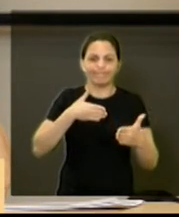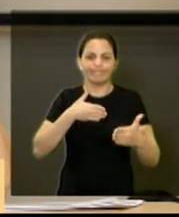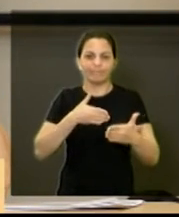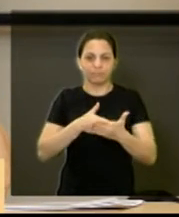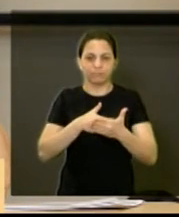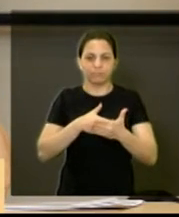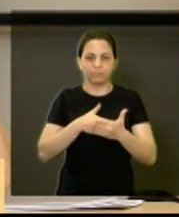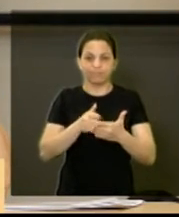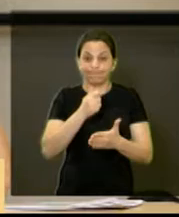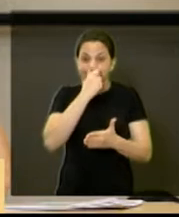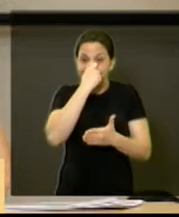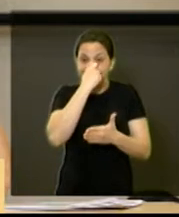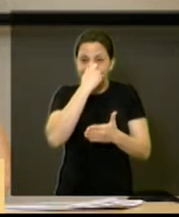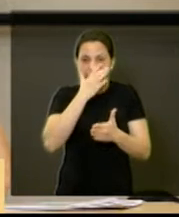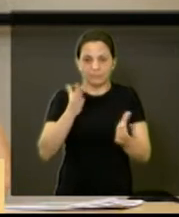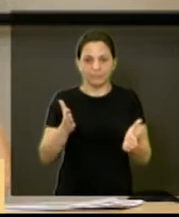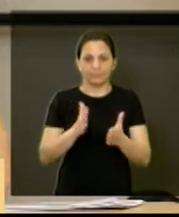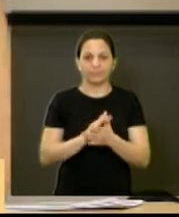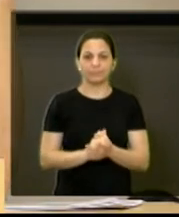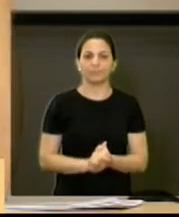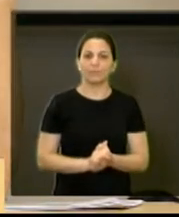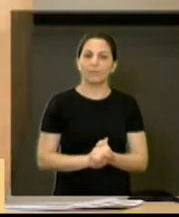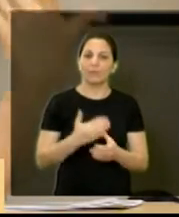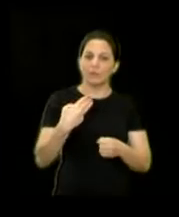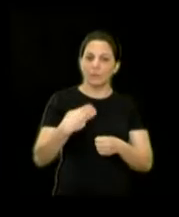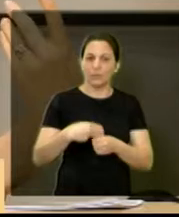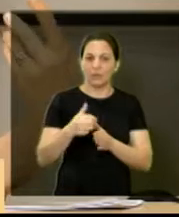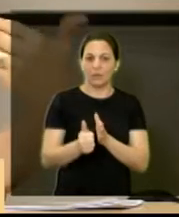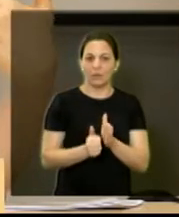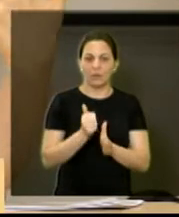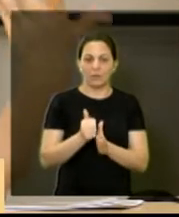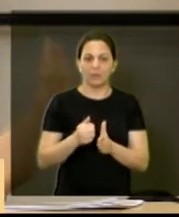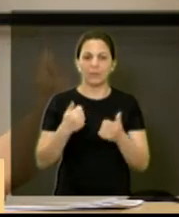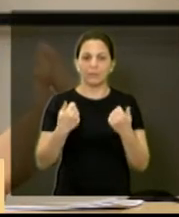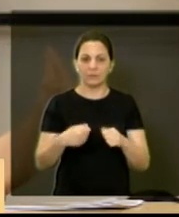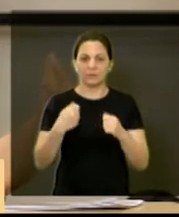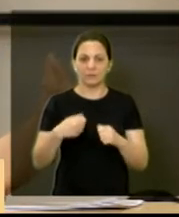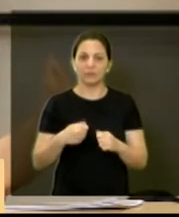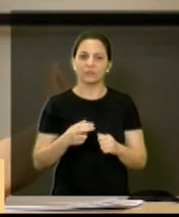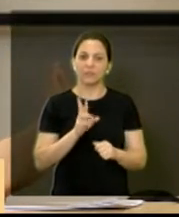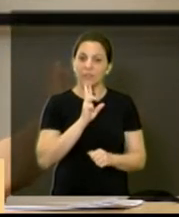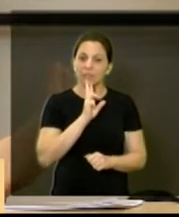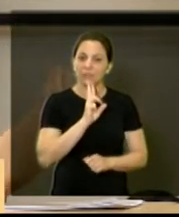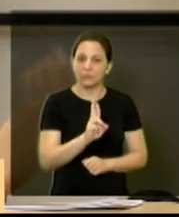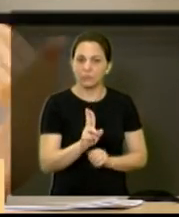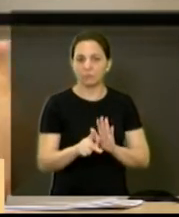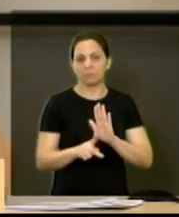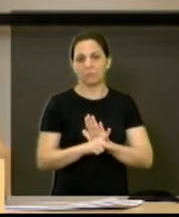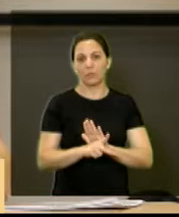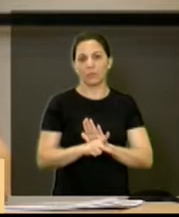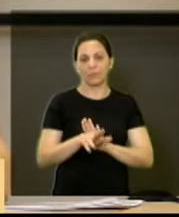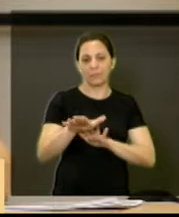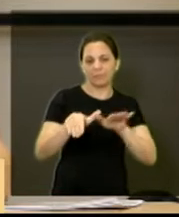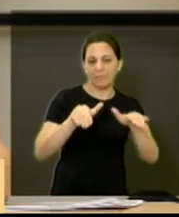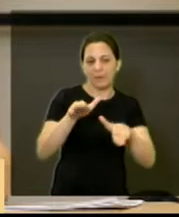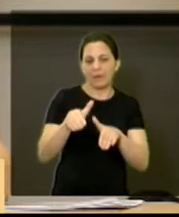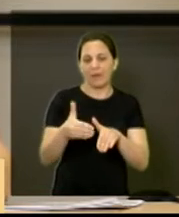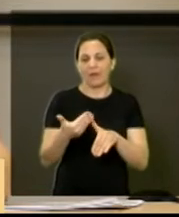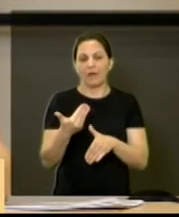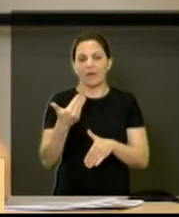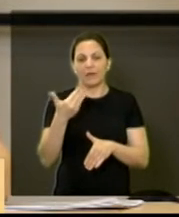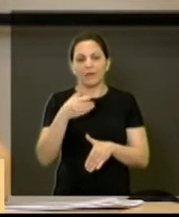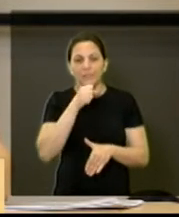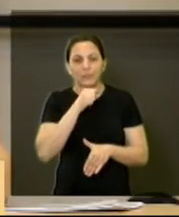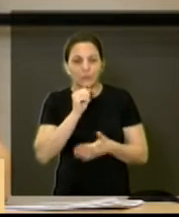Então, o que acontece? O município tem que arcar com essa situação de acolhimento. Então, o que eu vejo hoje, em